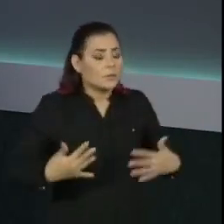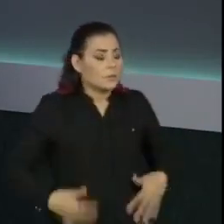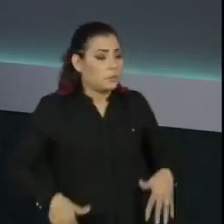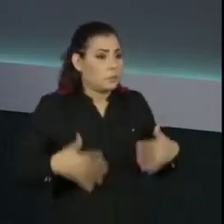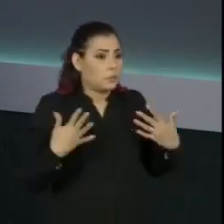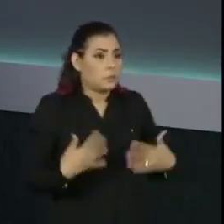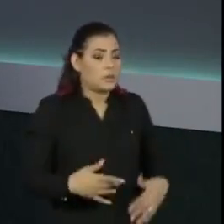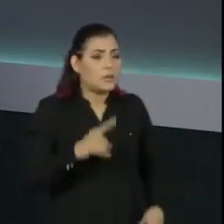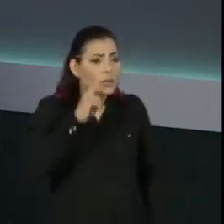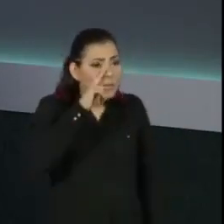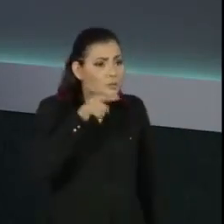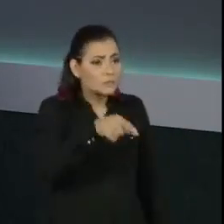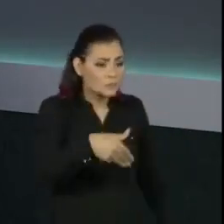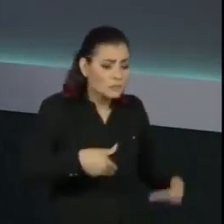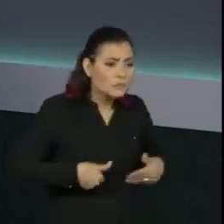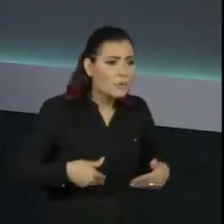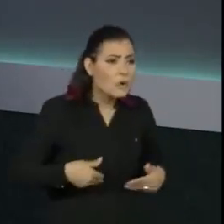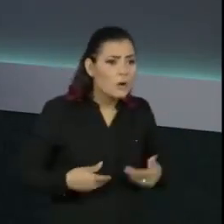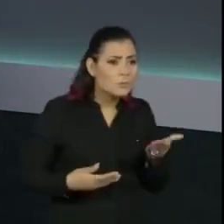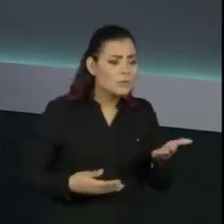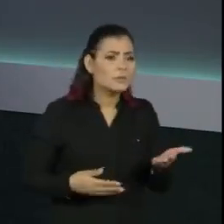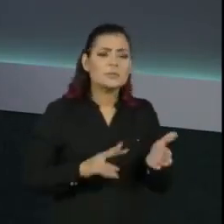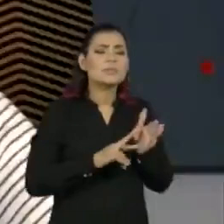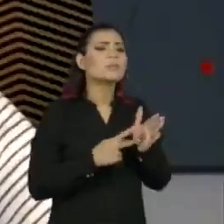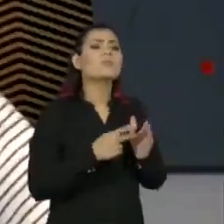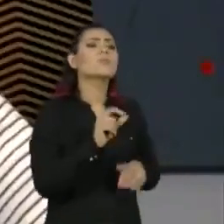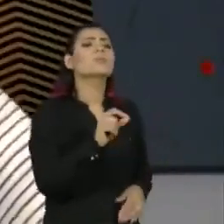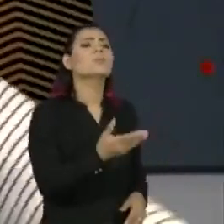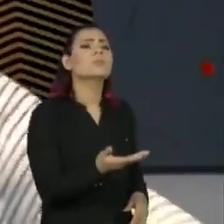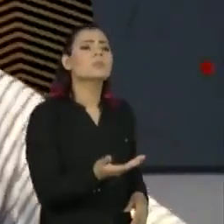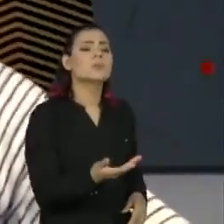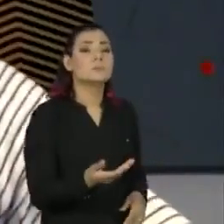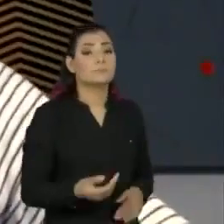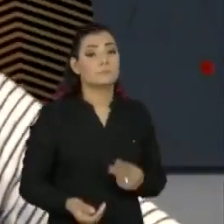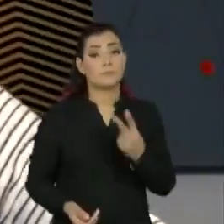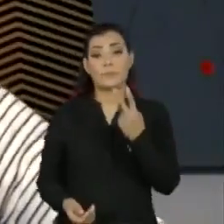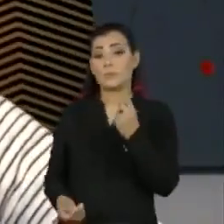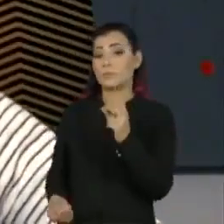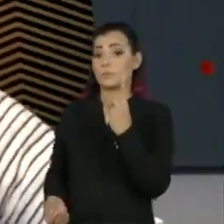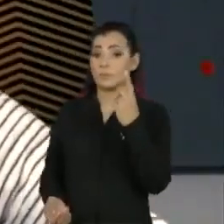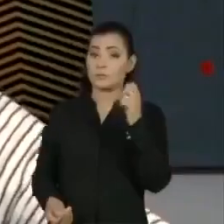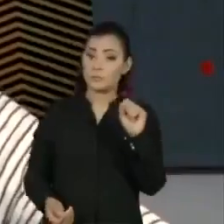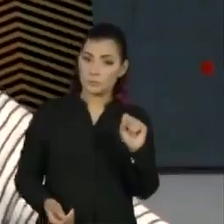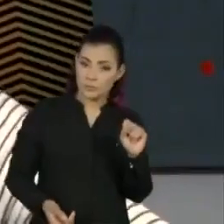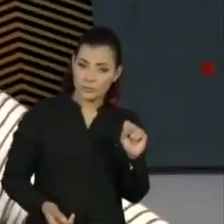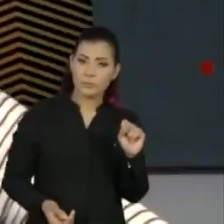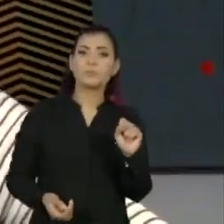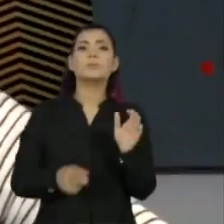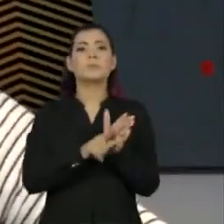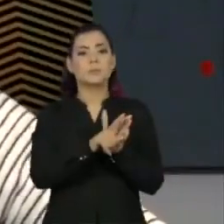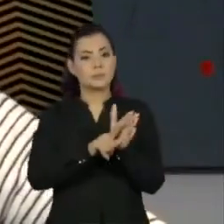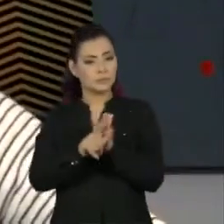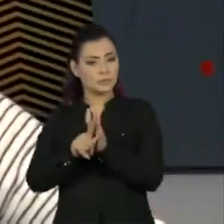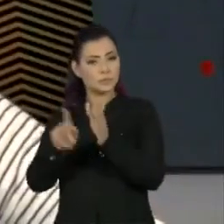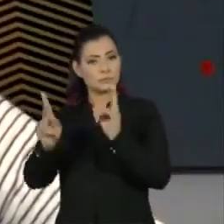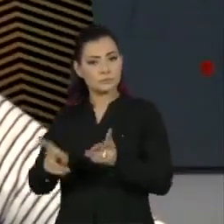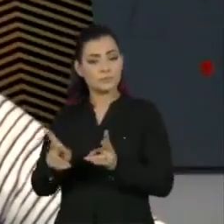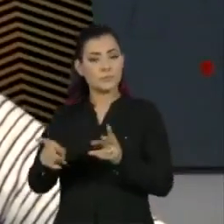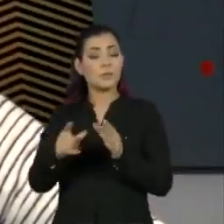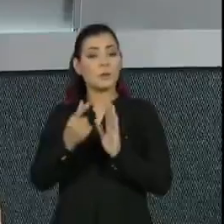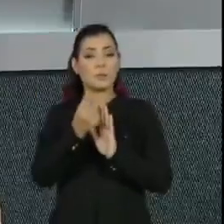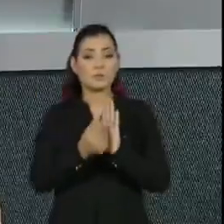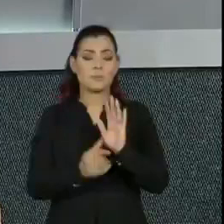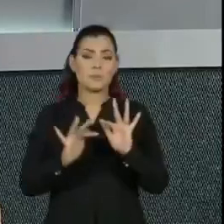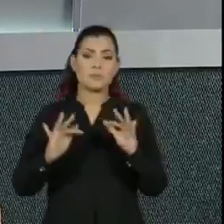estar sob o risco da fome? Isso significa dizer o quê? Em 2018, o IBGE fez uma pesquisa, que é a Pesquisa de